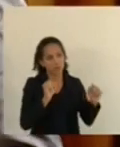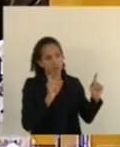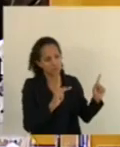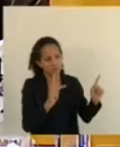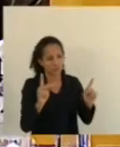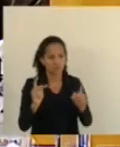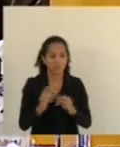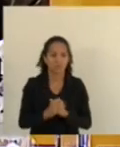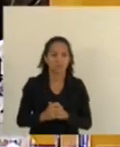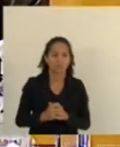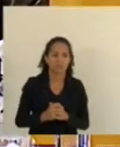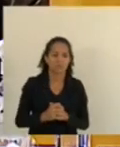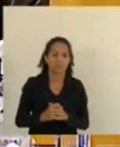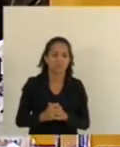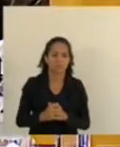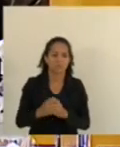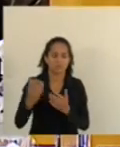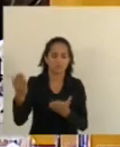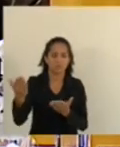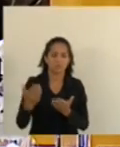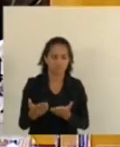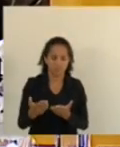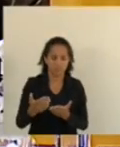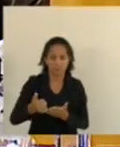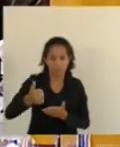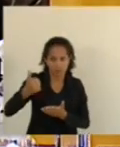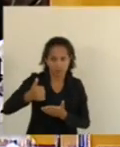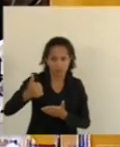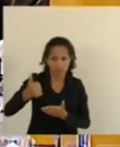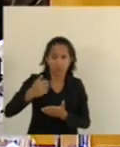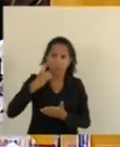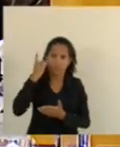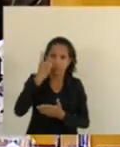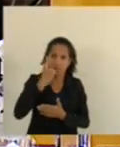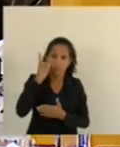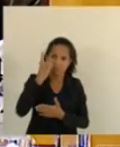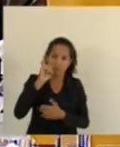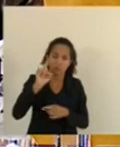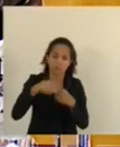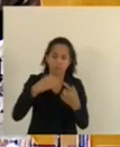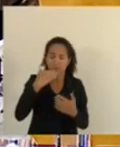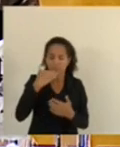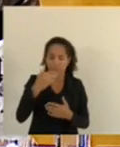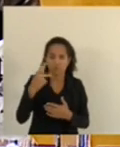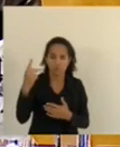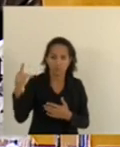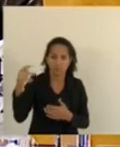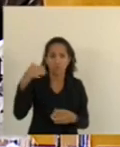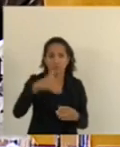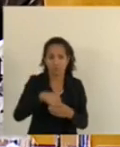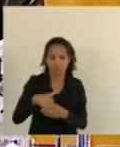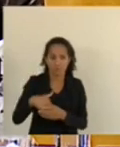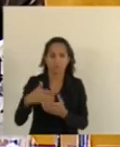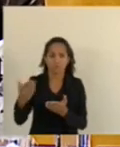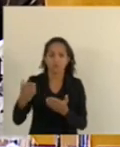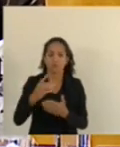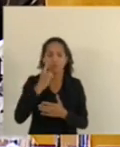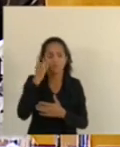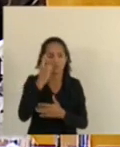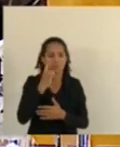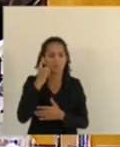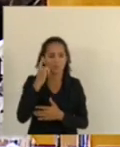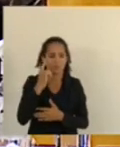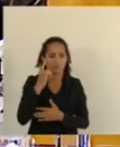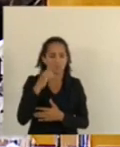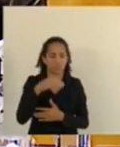deixa eu convidar o próximo mandor primeiro, depois eu coloco o pedido de vossa excelência em votação. Com a palavra, deputado Luciano